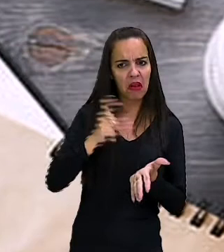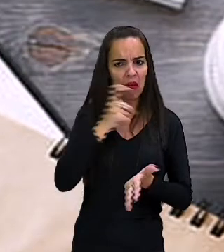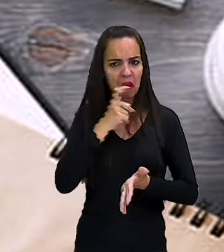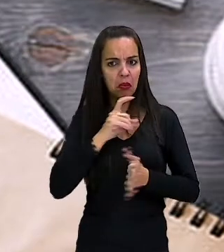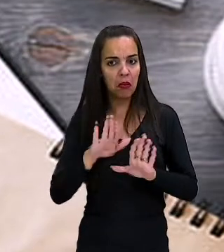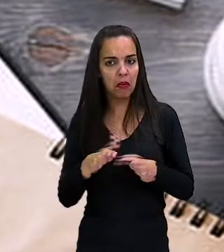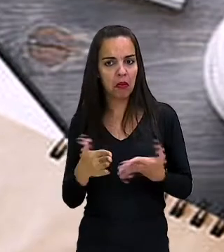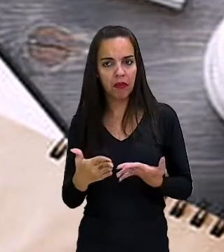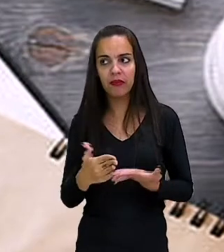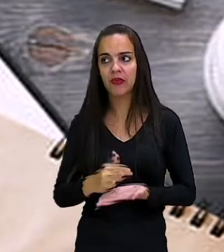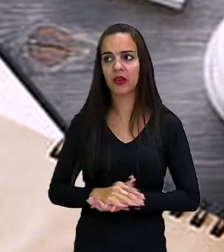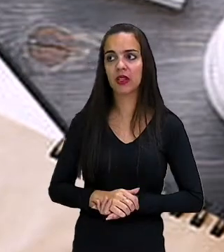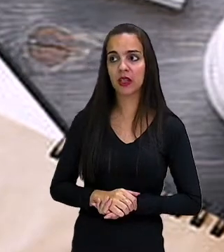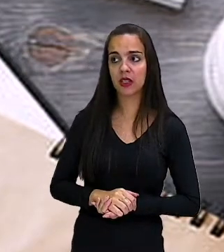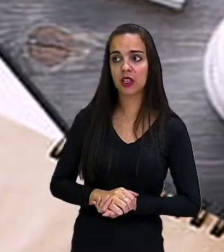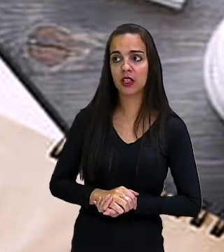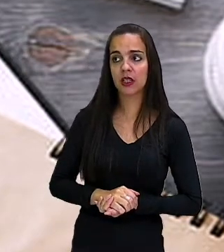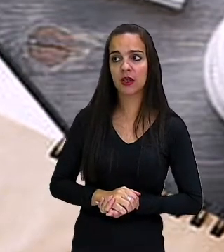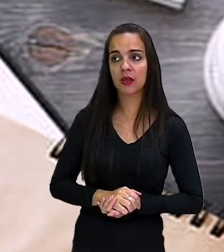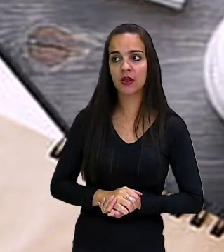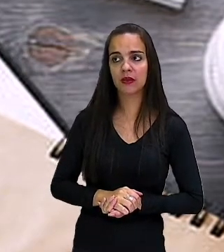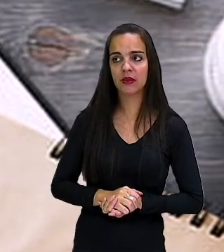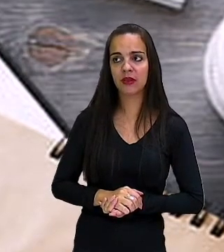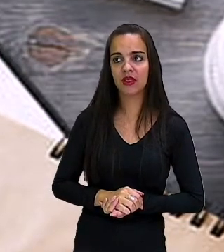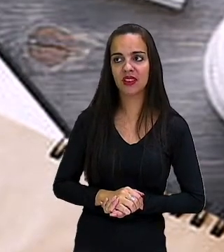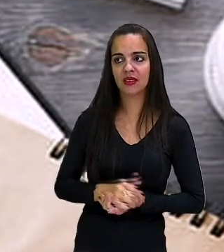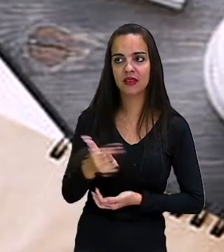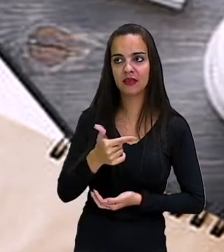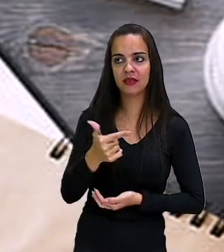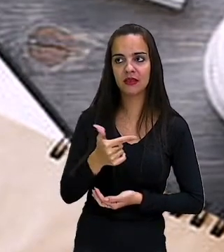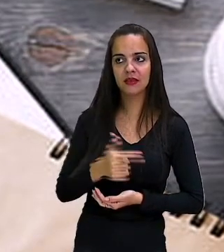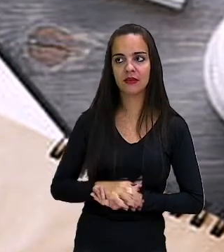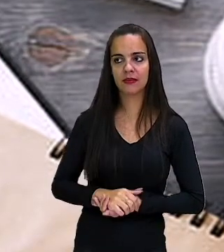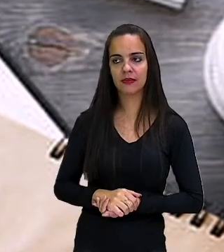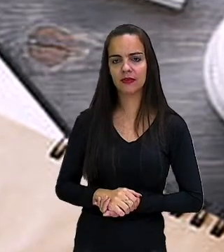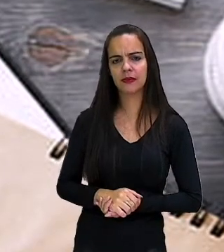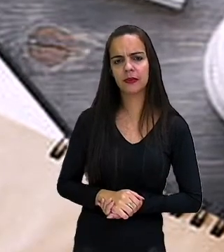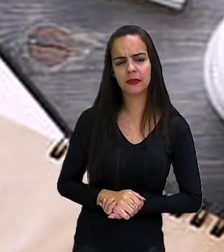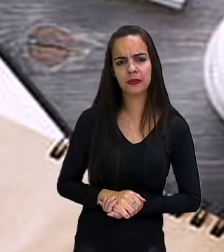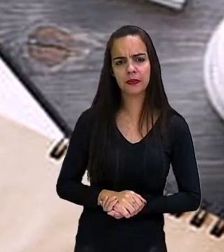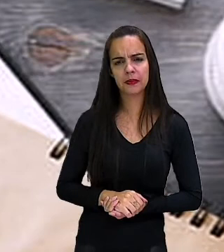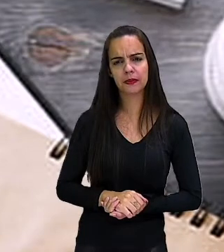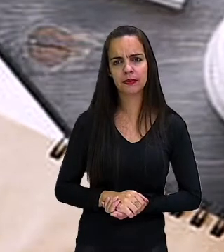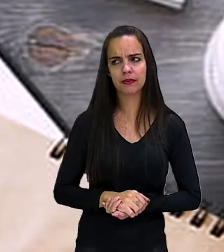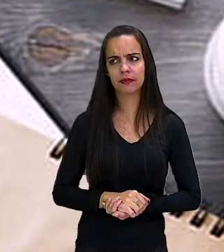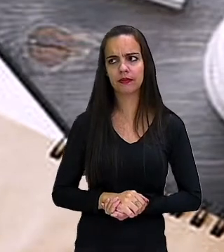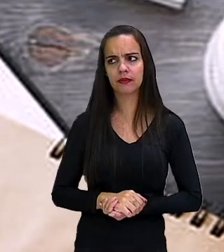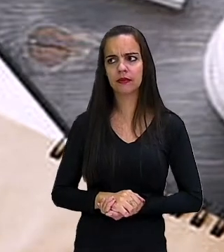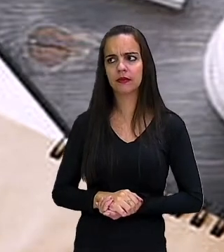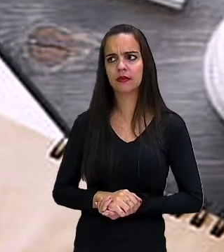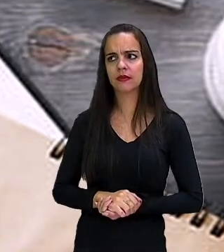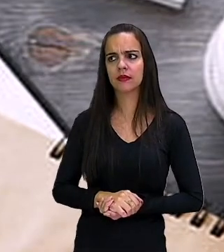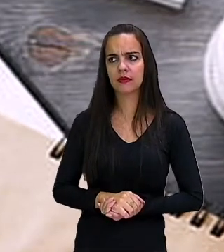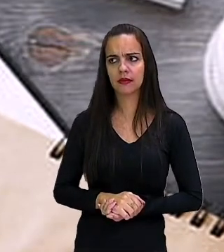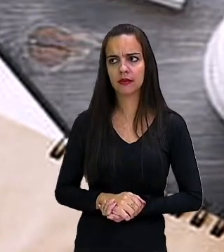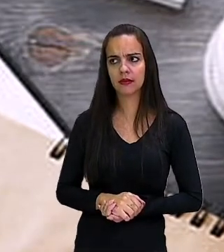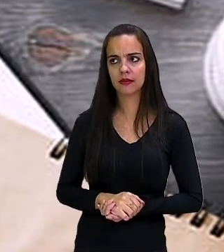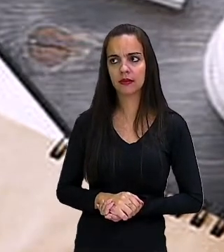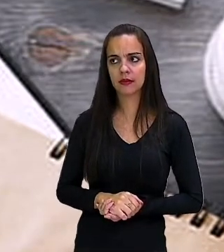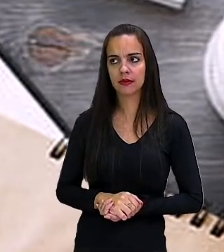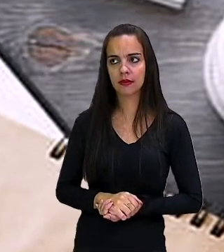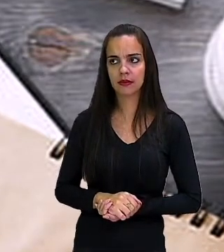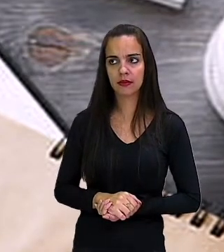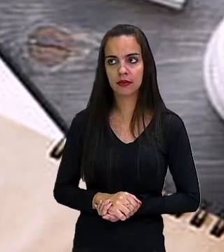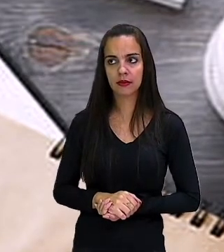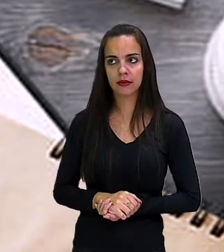Vamos à segunda opção que está escrito assim, both are not credible source of information.